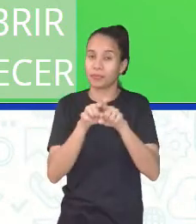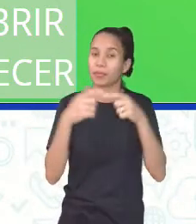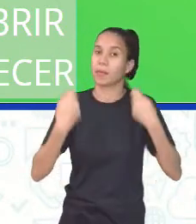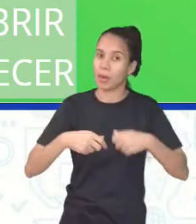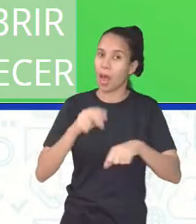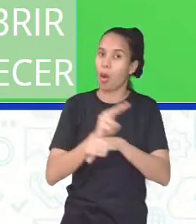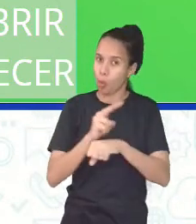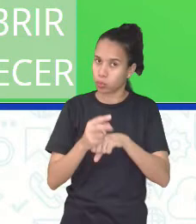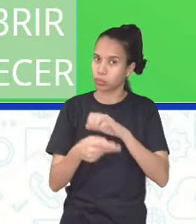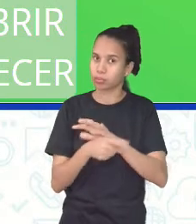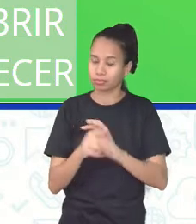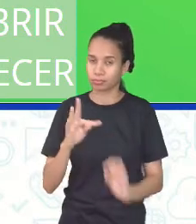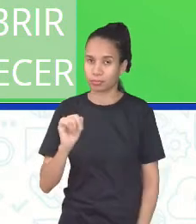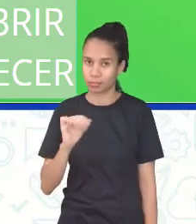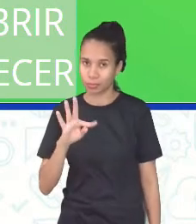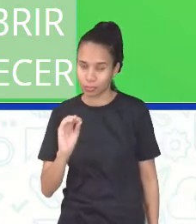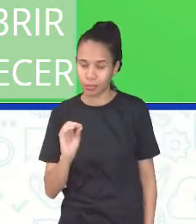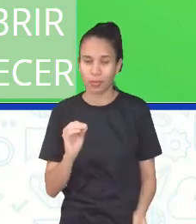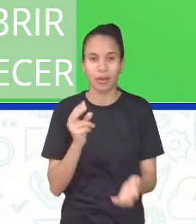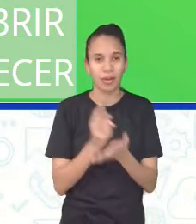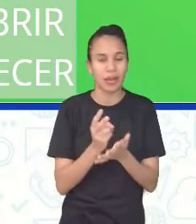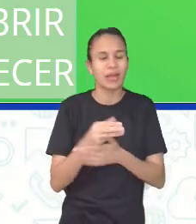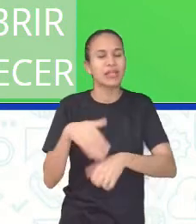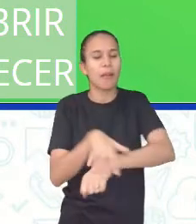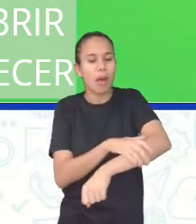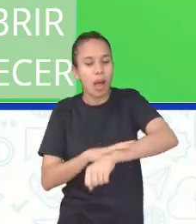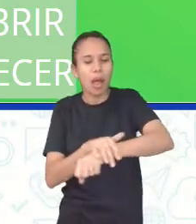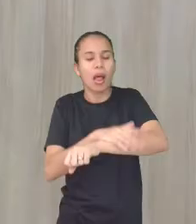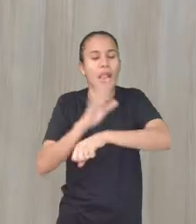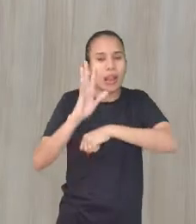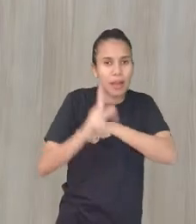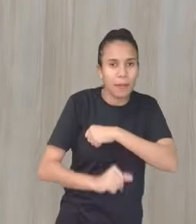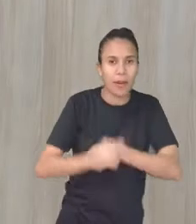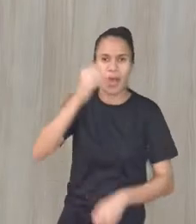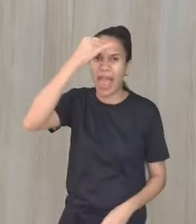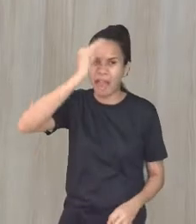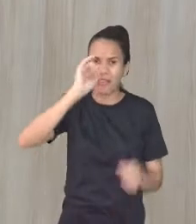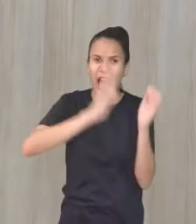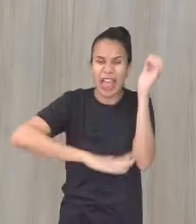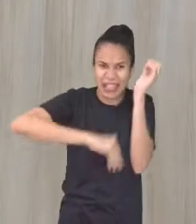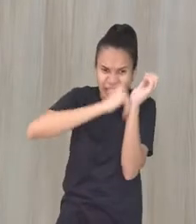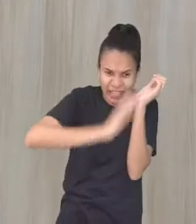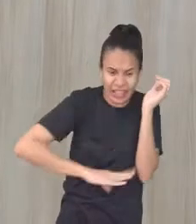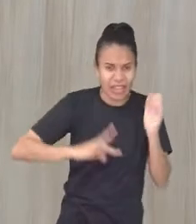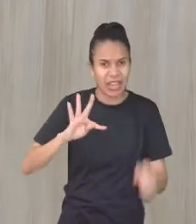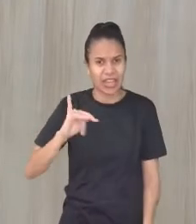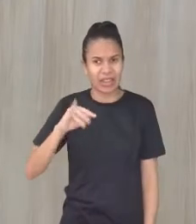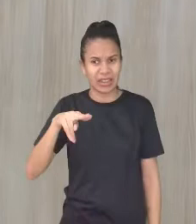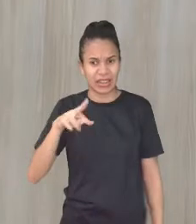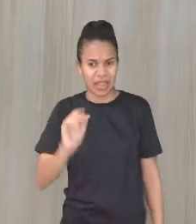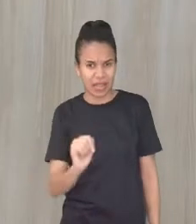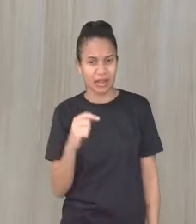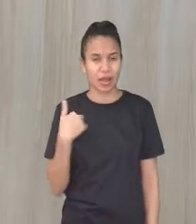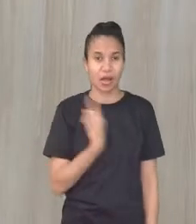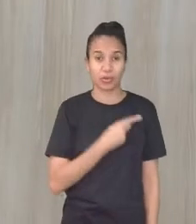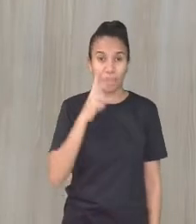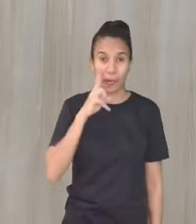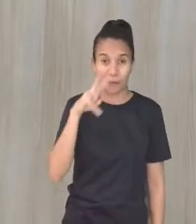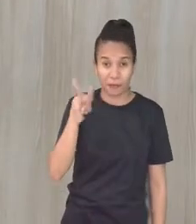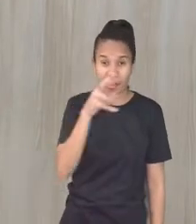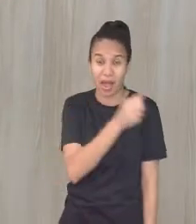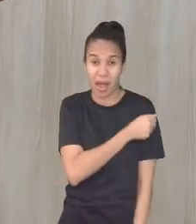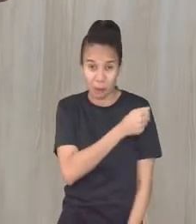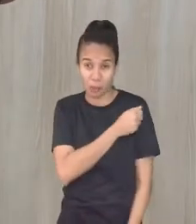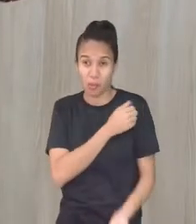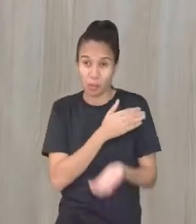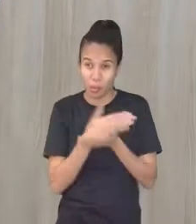ser bem cuidado, né gente? Lavar bem, evitar, colocar tinta na pele. E muitas vezes a gente começa a ver alunos que começam a arriscar.